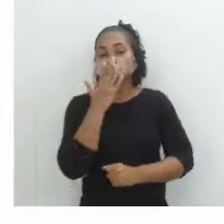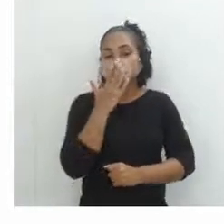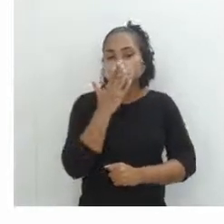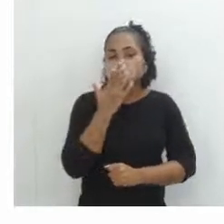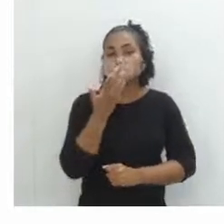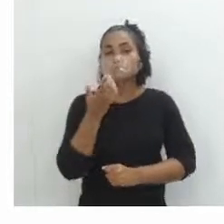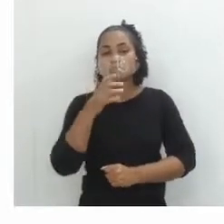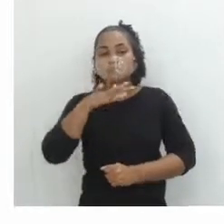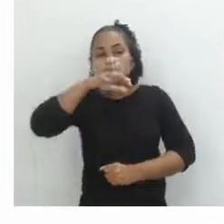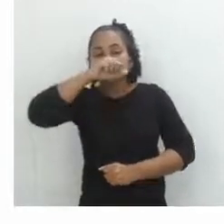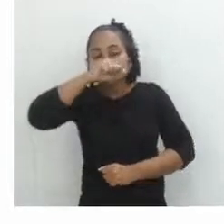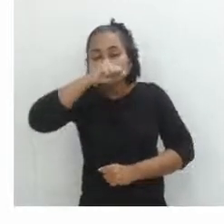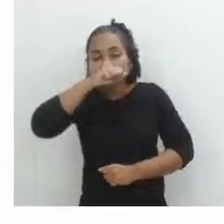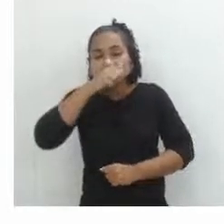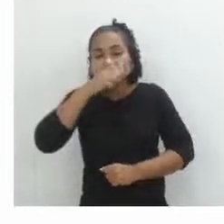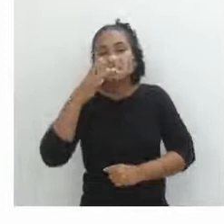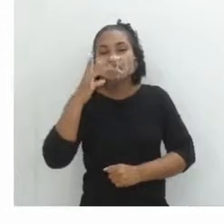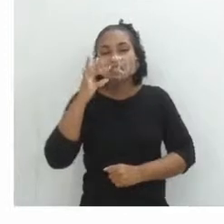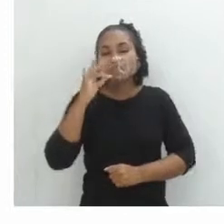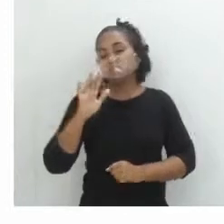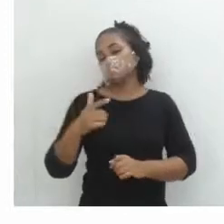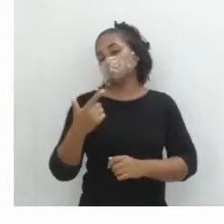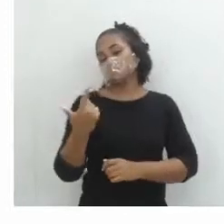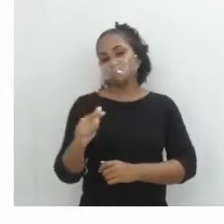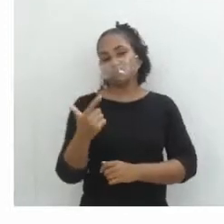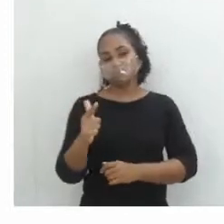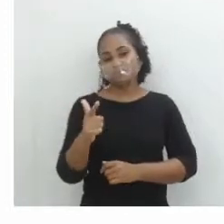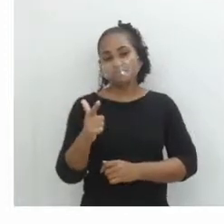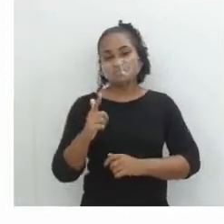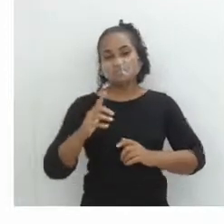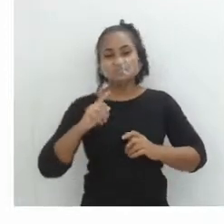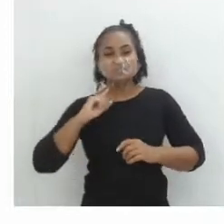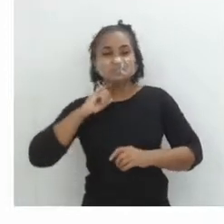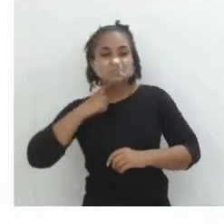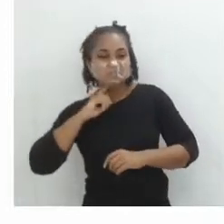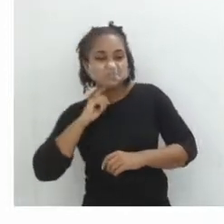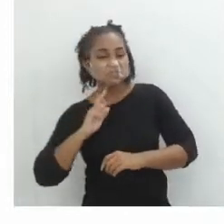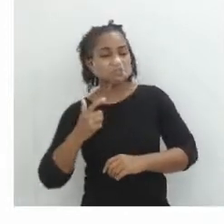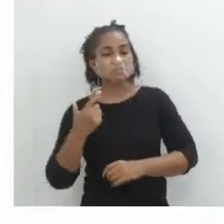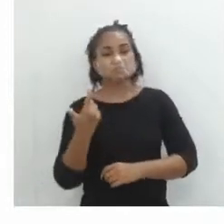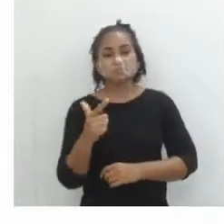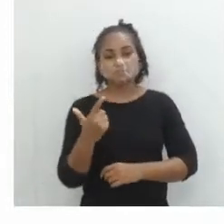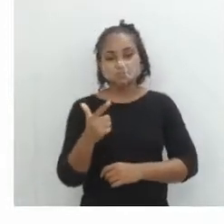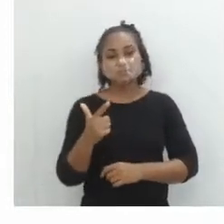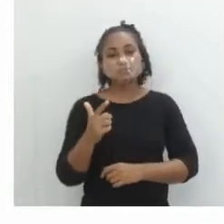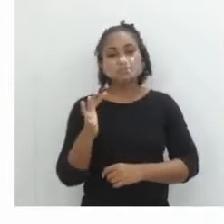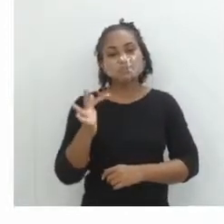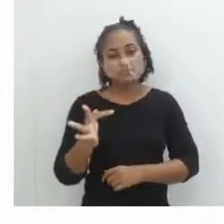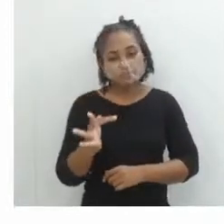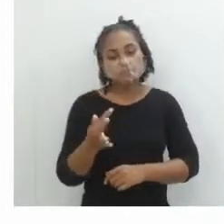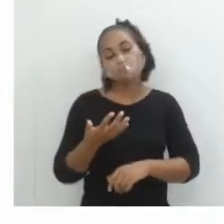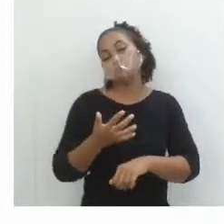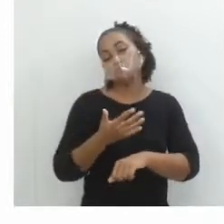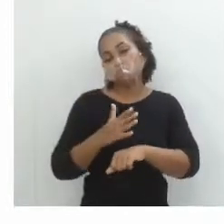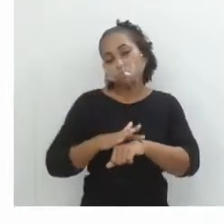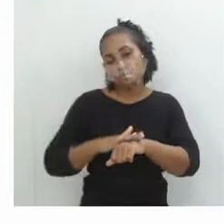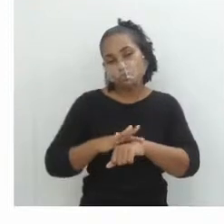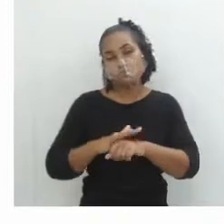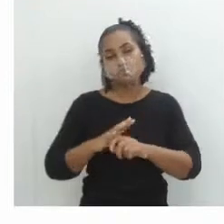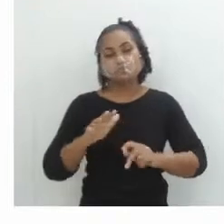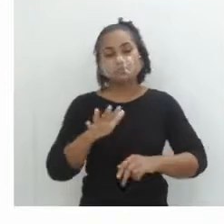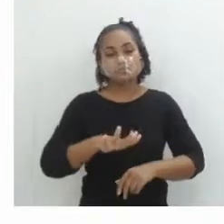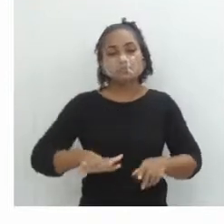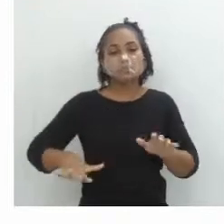e nem sabor. Bem como micro-organismos e substâncias que podem desencandear problemas à saúde na população.